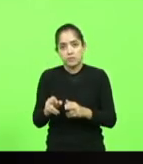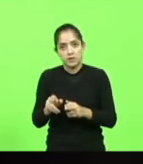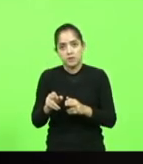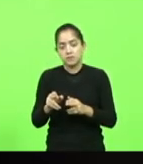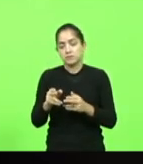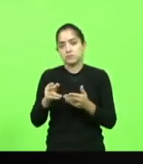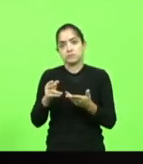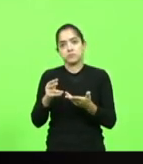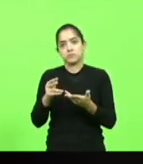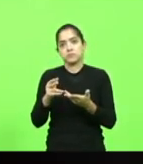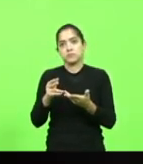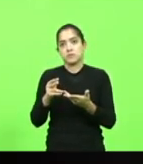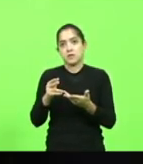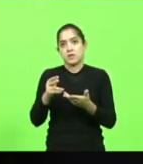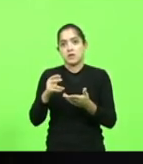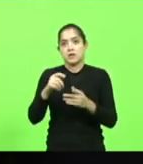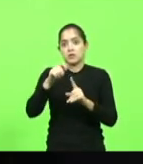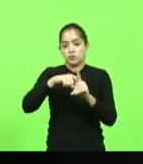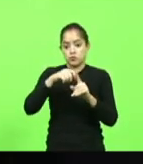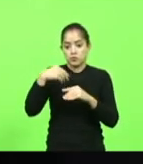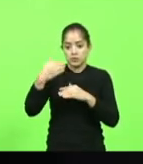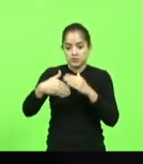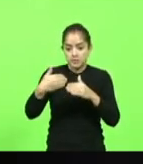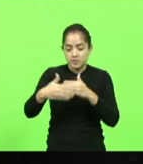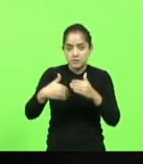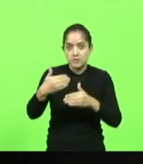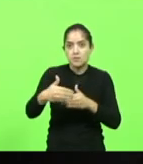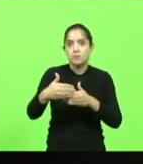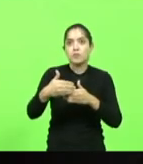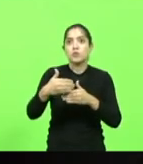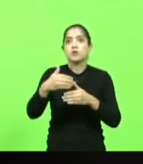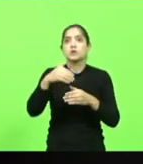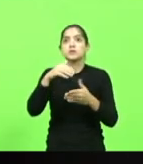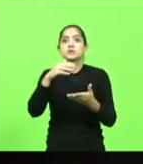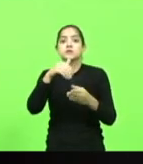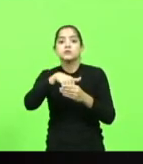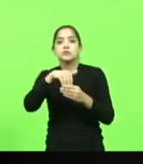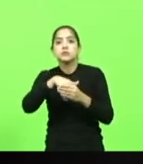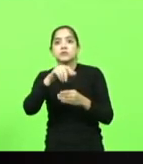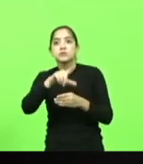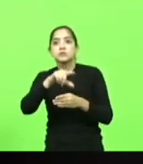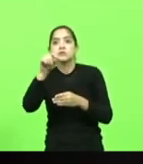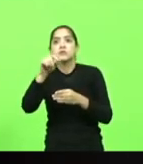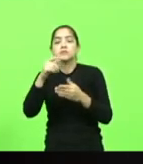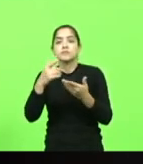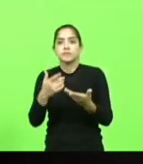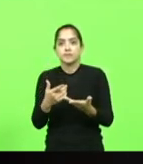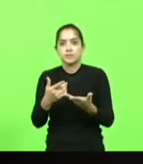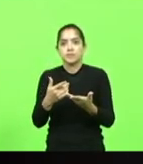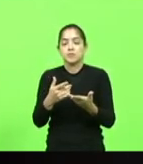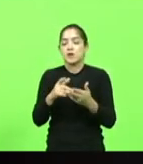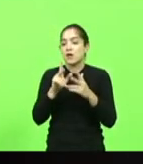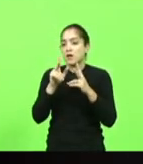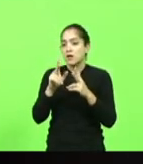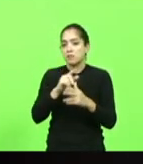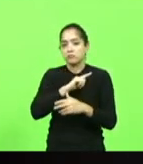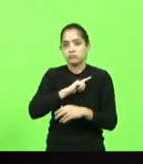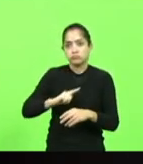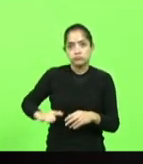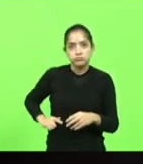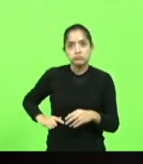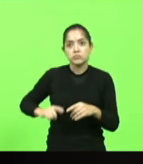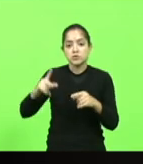dois meses depois de eleito disse que quem fazia a arminha era insano, é o mesmo governador que cortou os